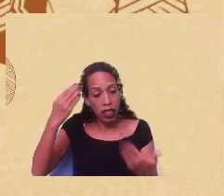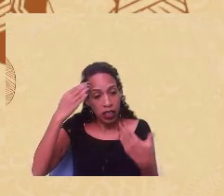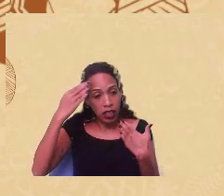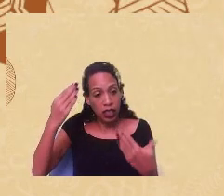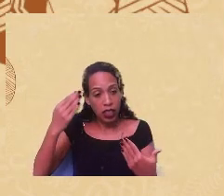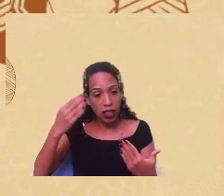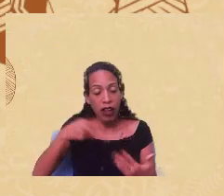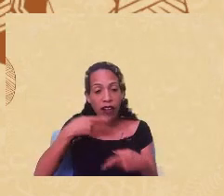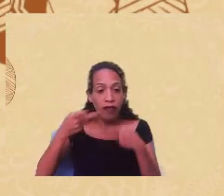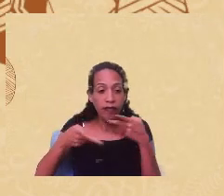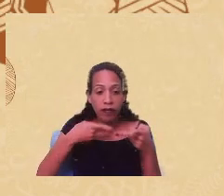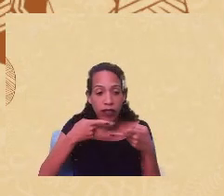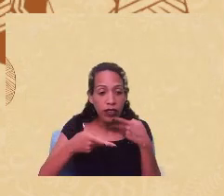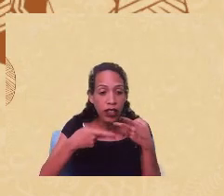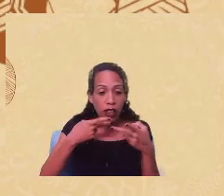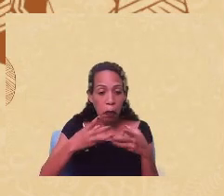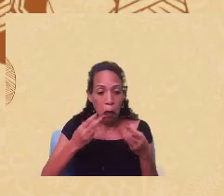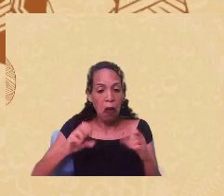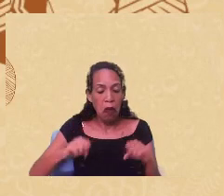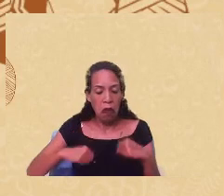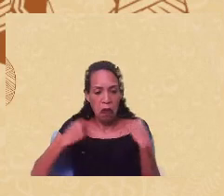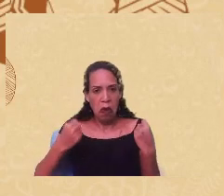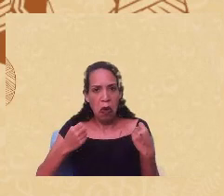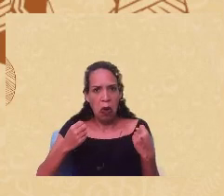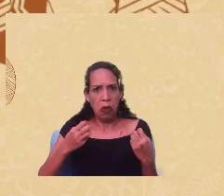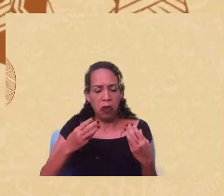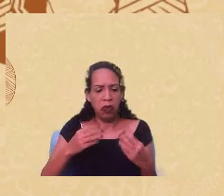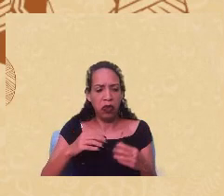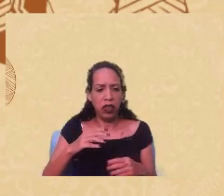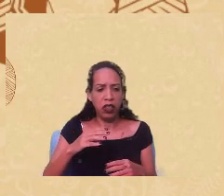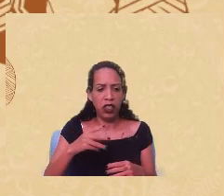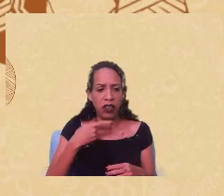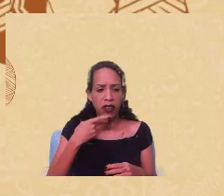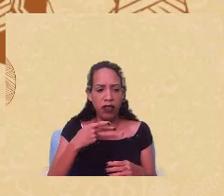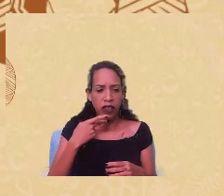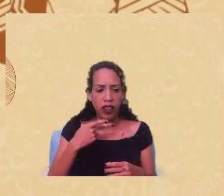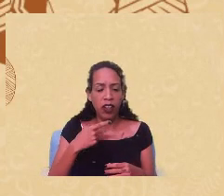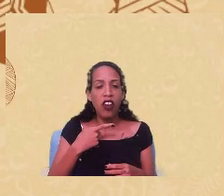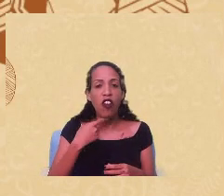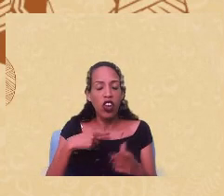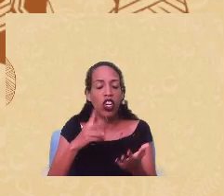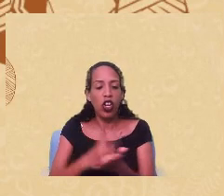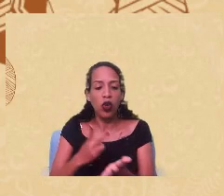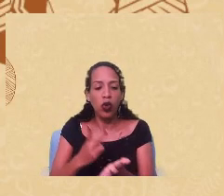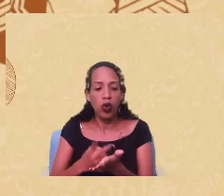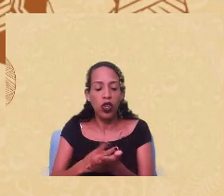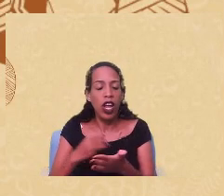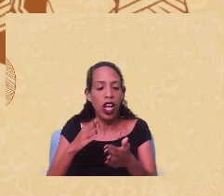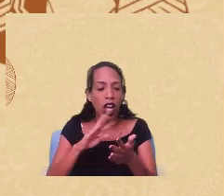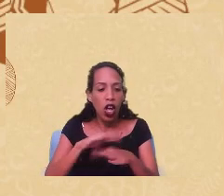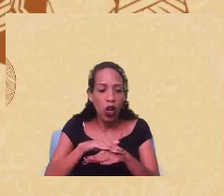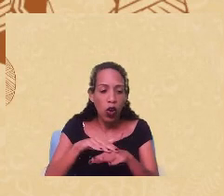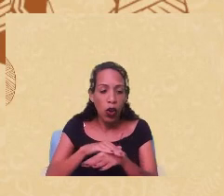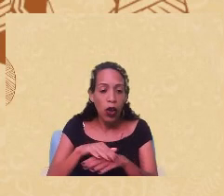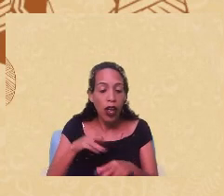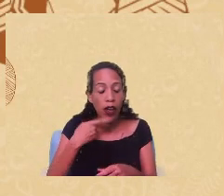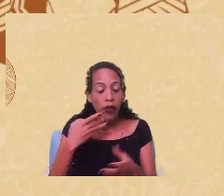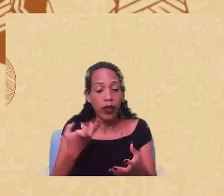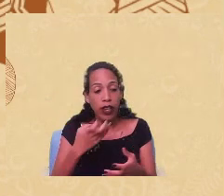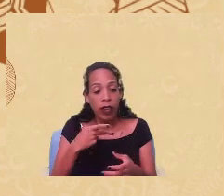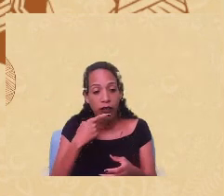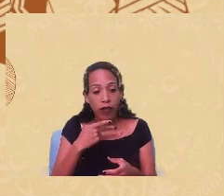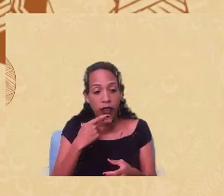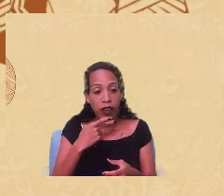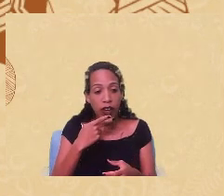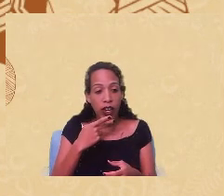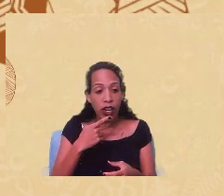falas superpotentes, parabenizando, enfim, e a vontade de continuar a conversa. Só queria dizer que, na nossa